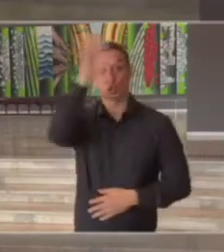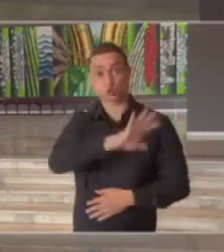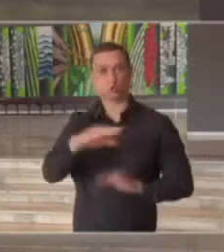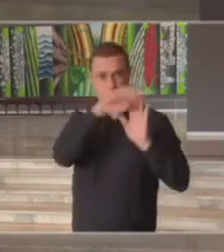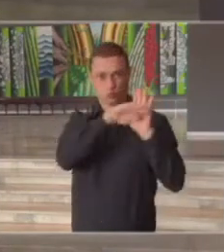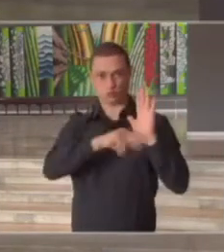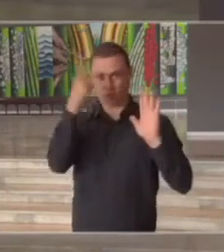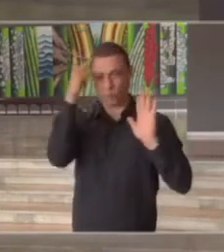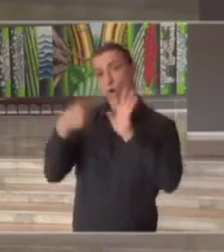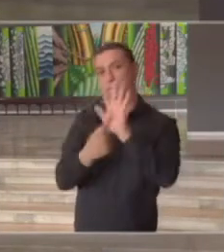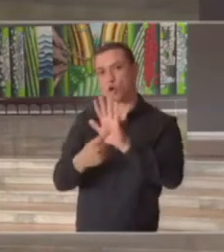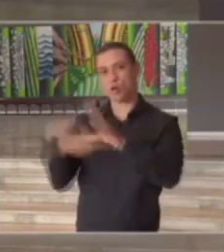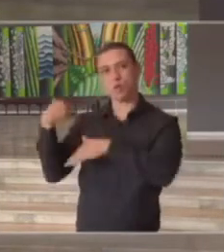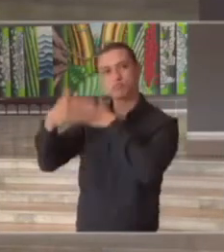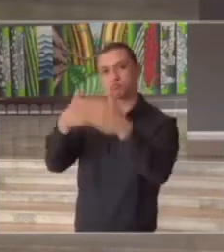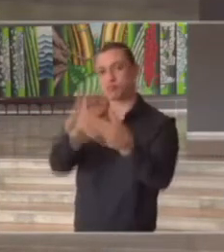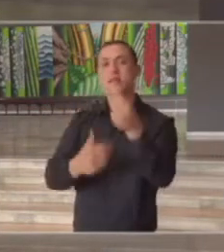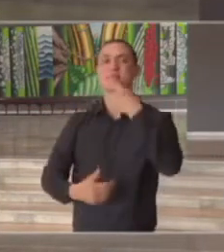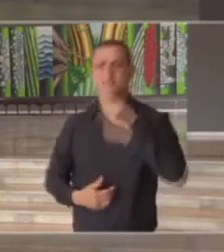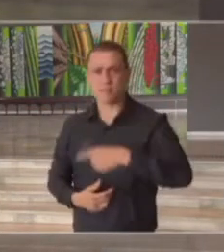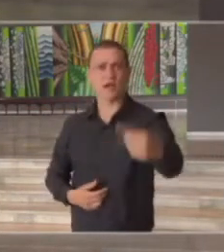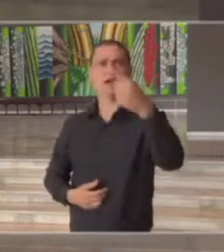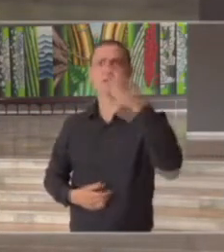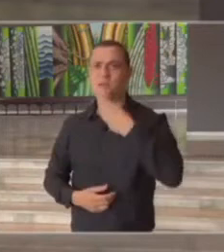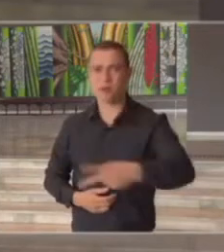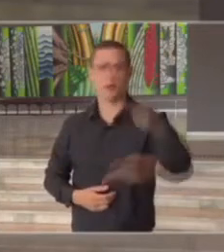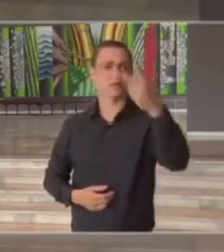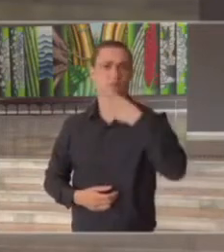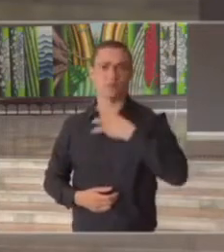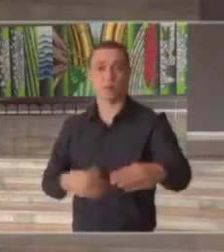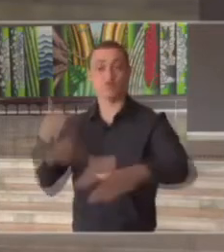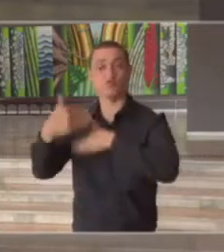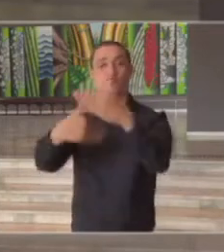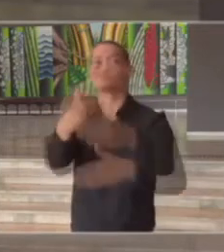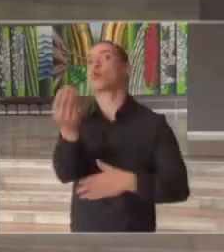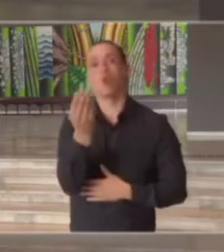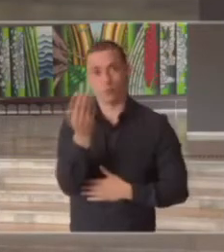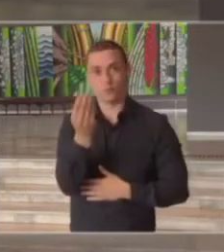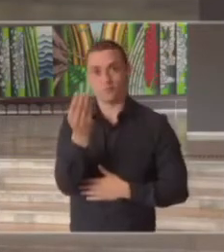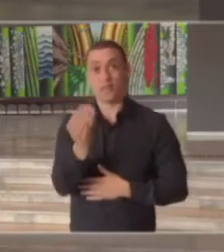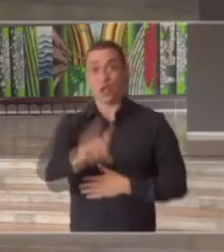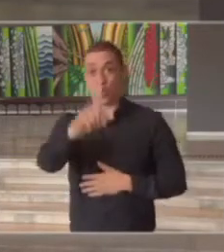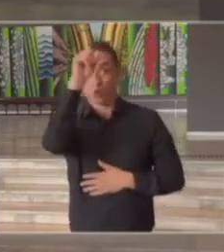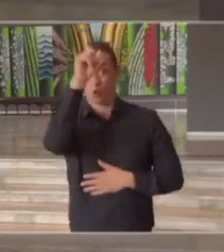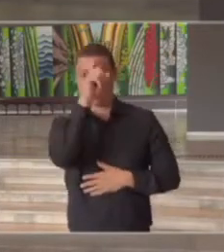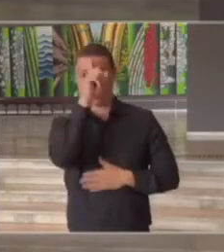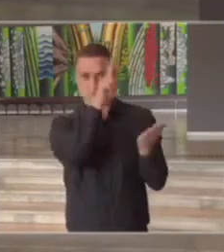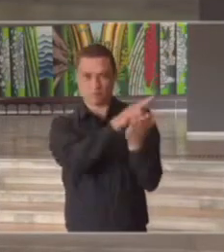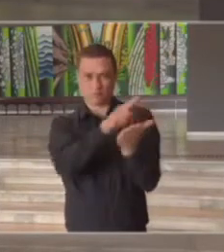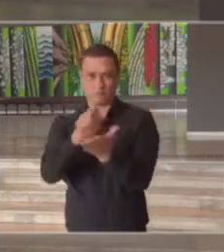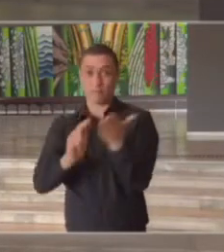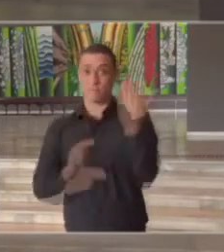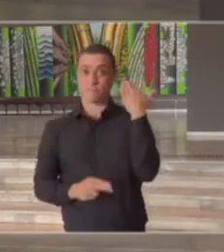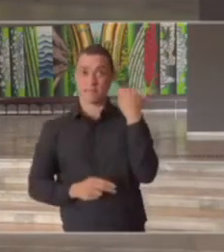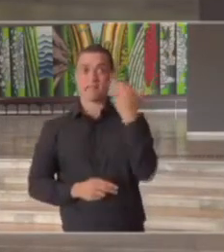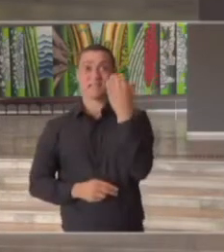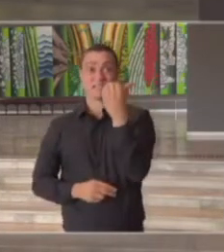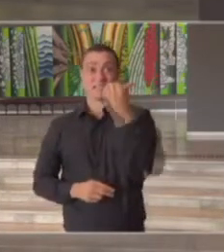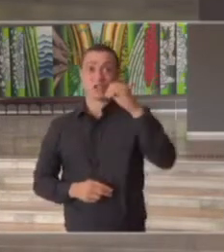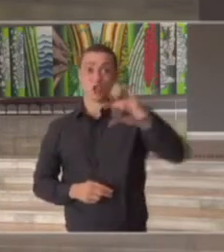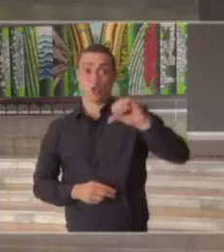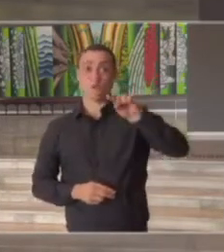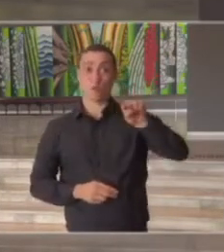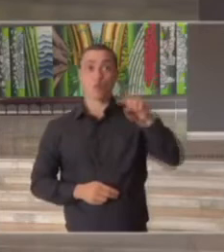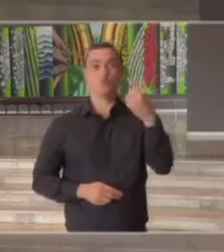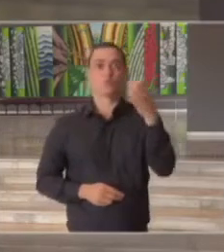plano São Paulo semana a semana a ocupação de leitos ela estava em 69,1